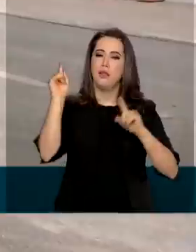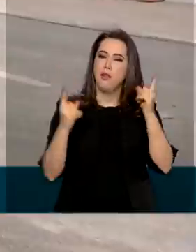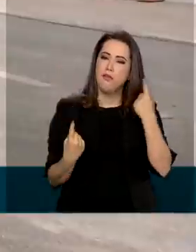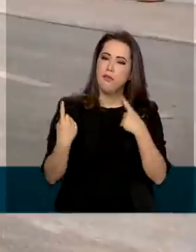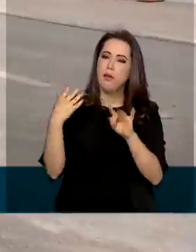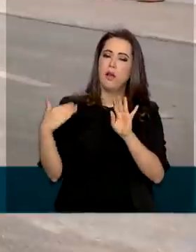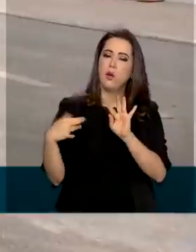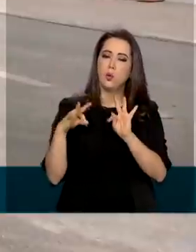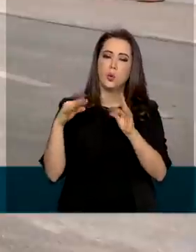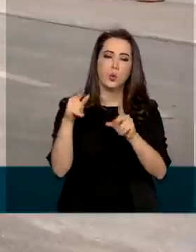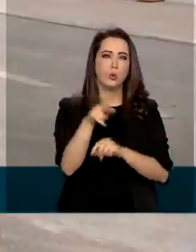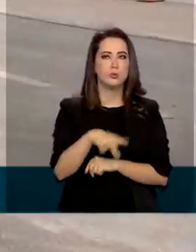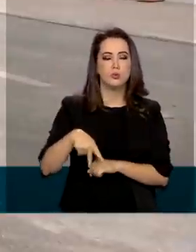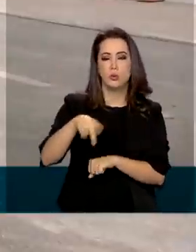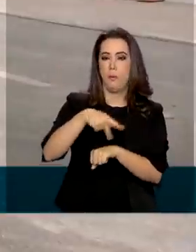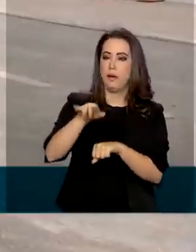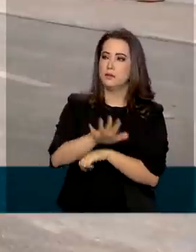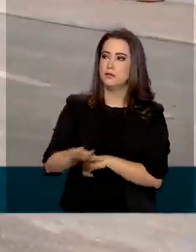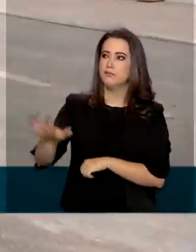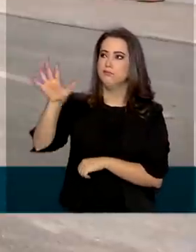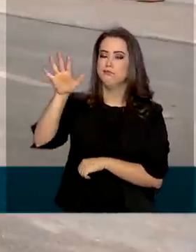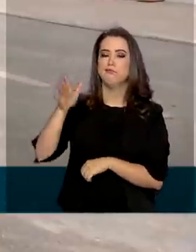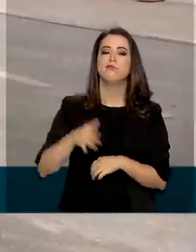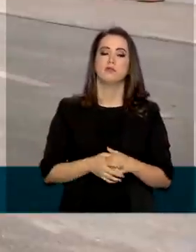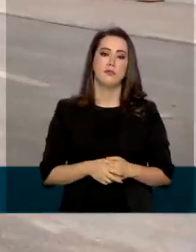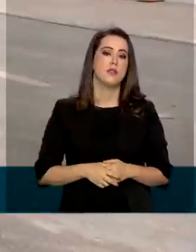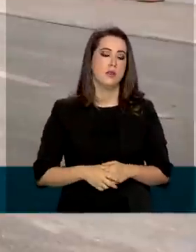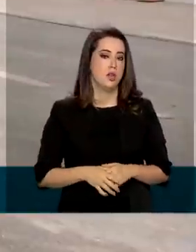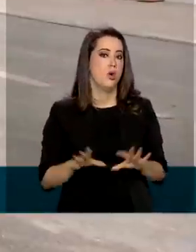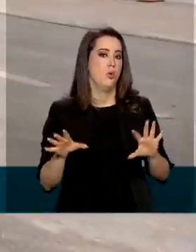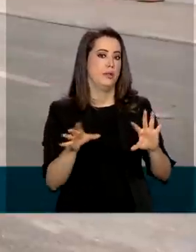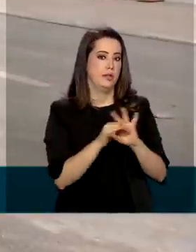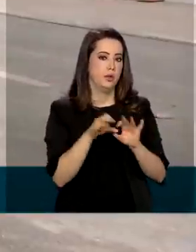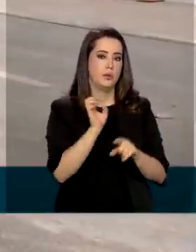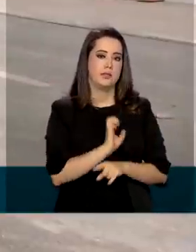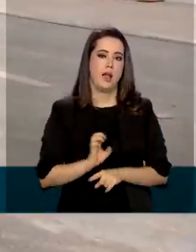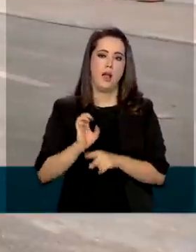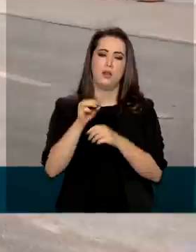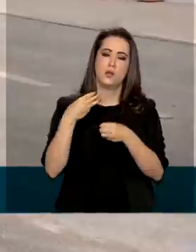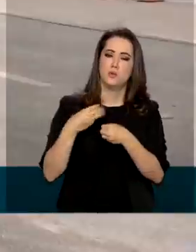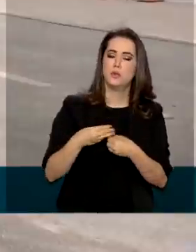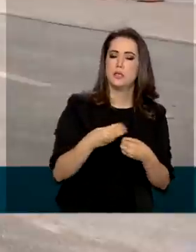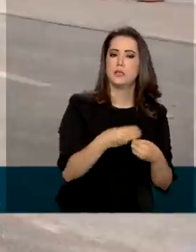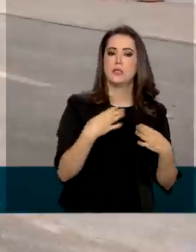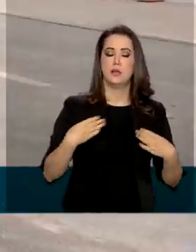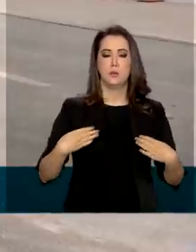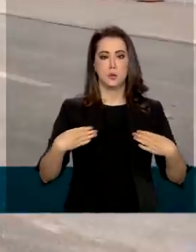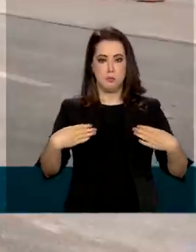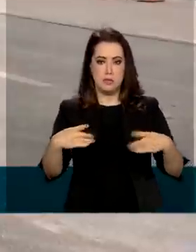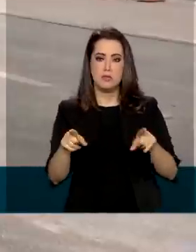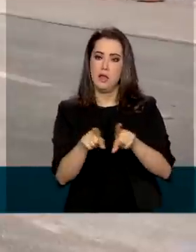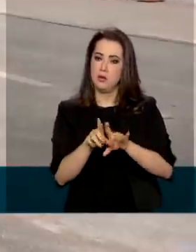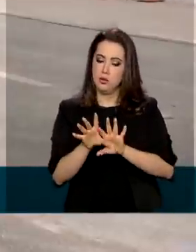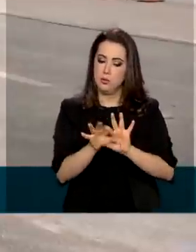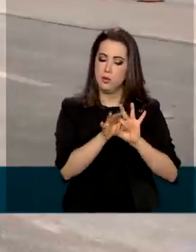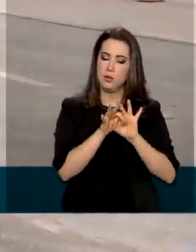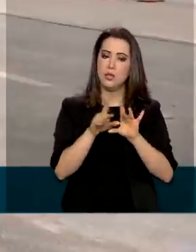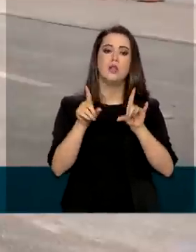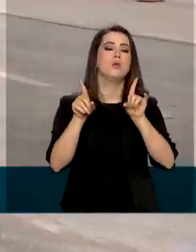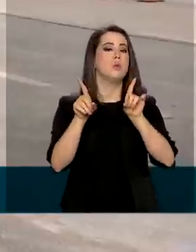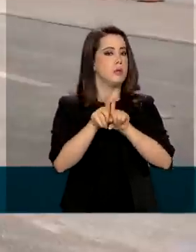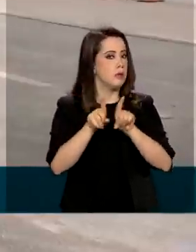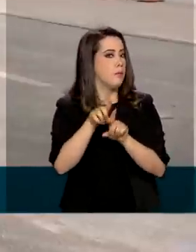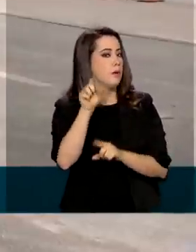país. A ação é feita em parceria com estados, municípios, ministérios e também o Departamento Nacional